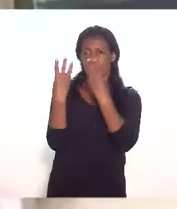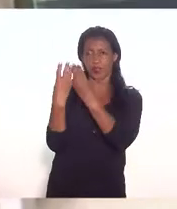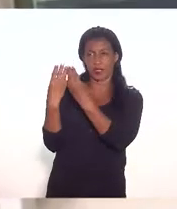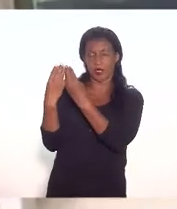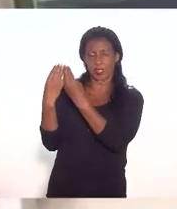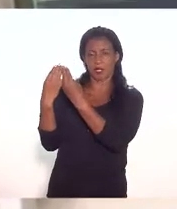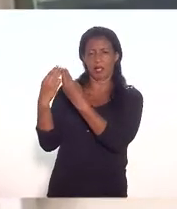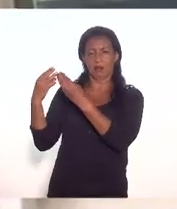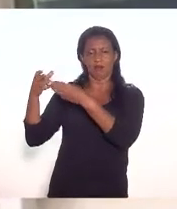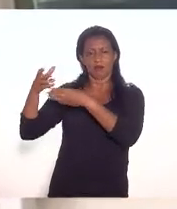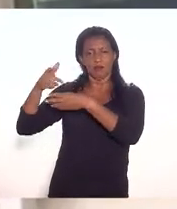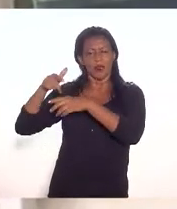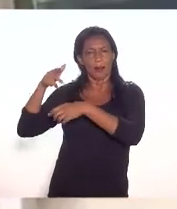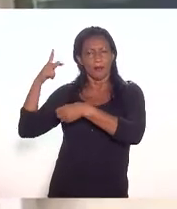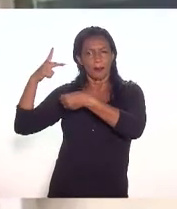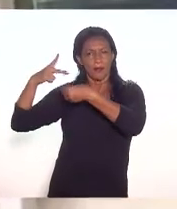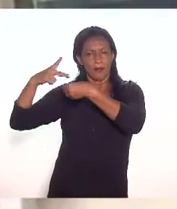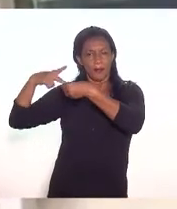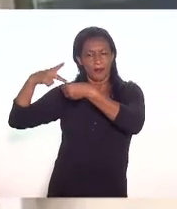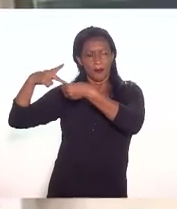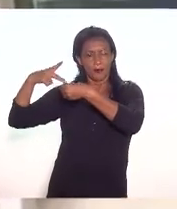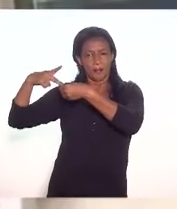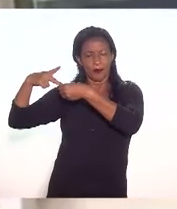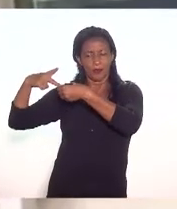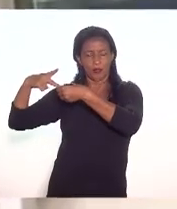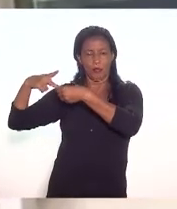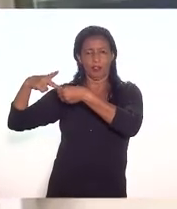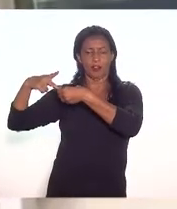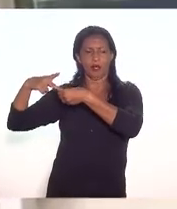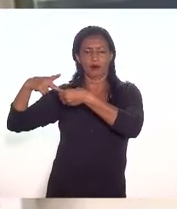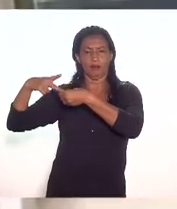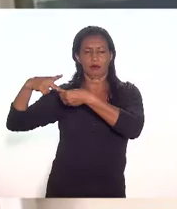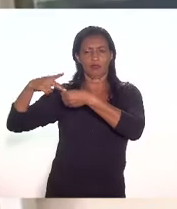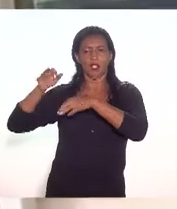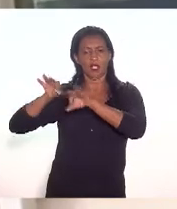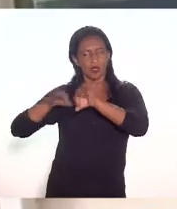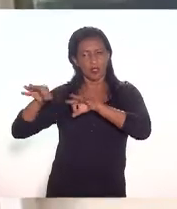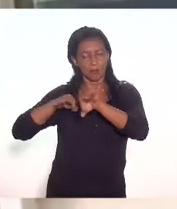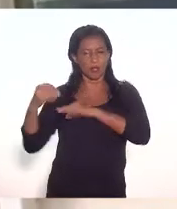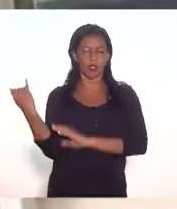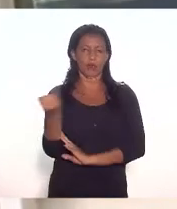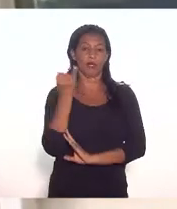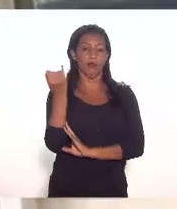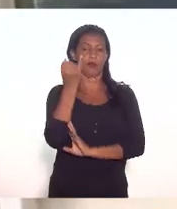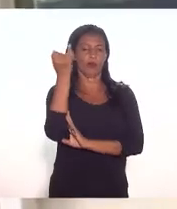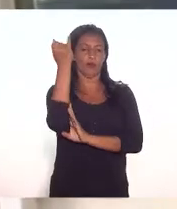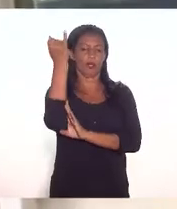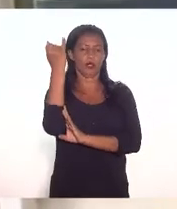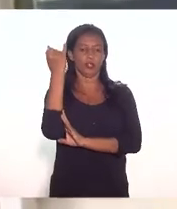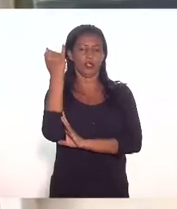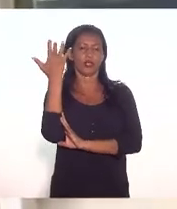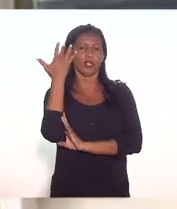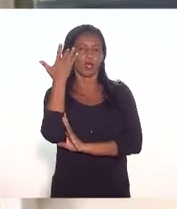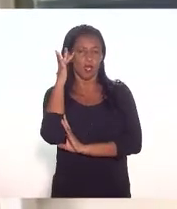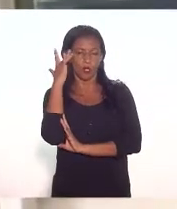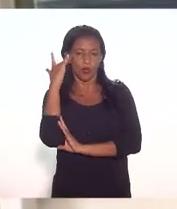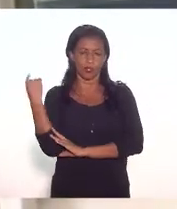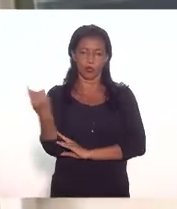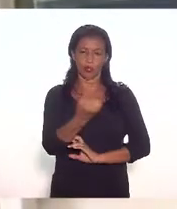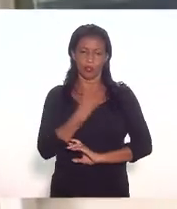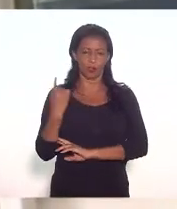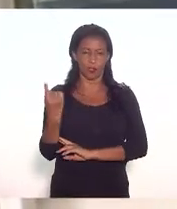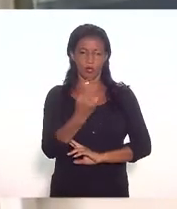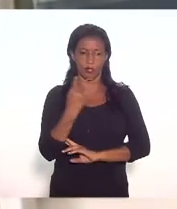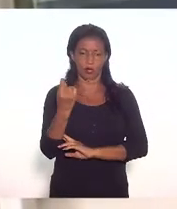então enfim eu acho que esse esse projeto é importante e nós como como